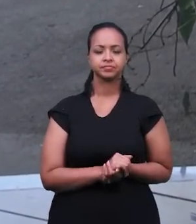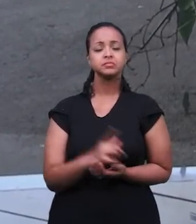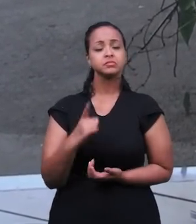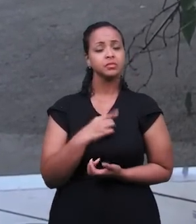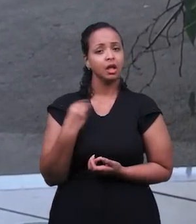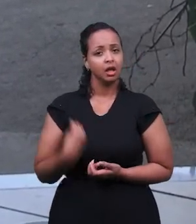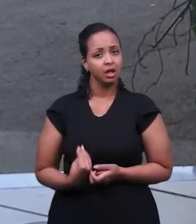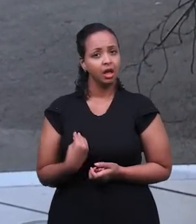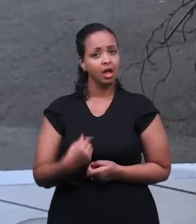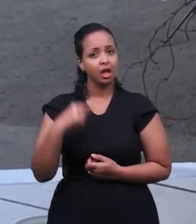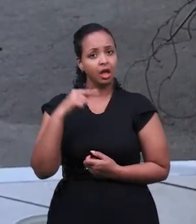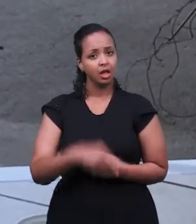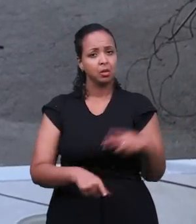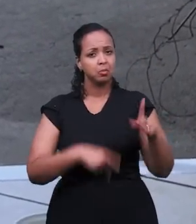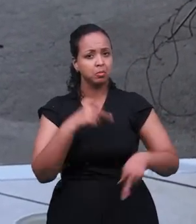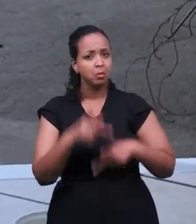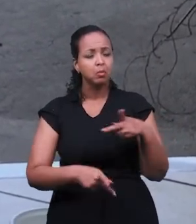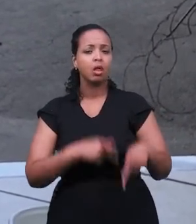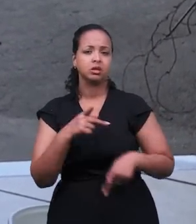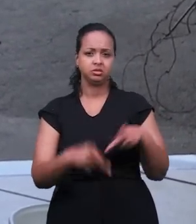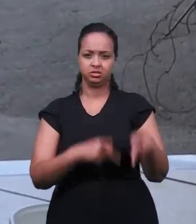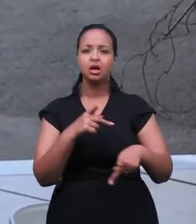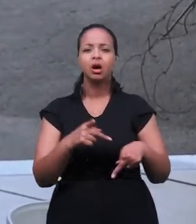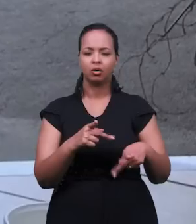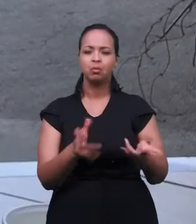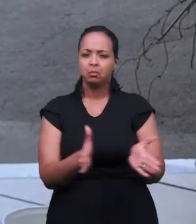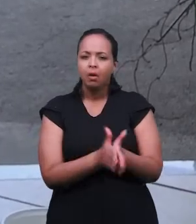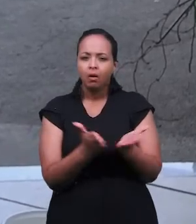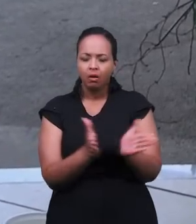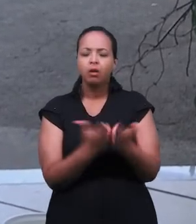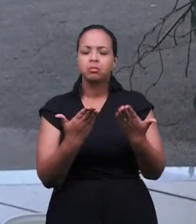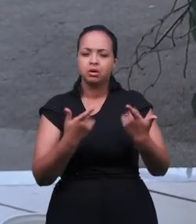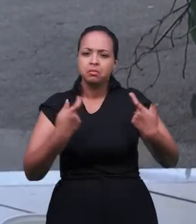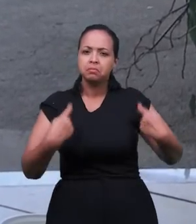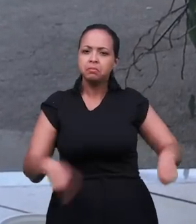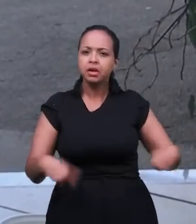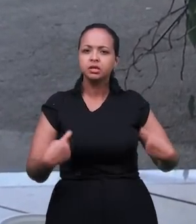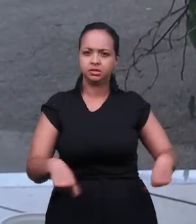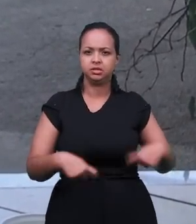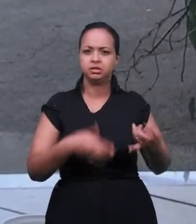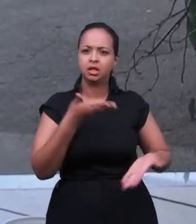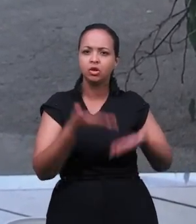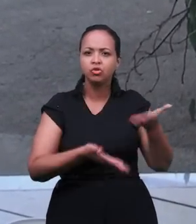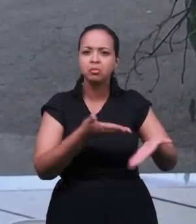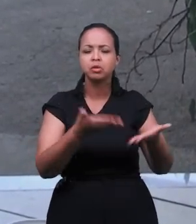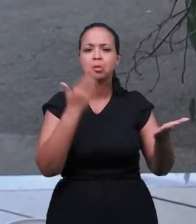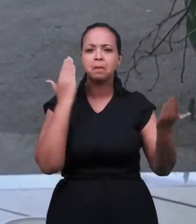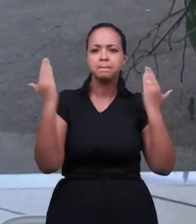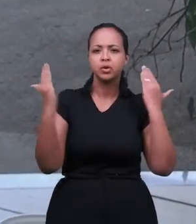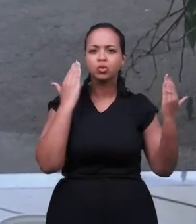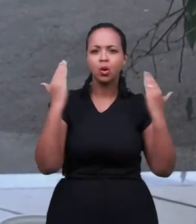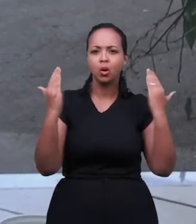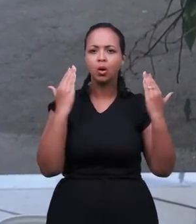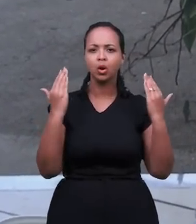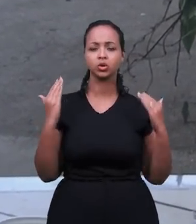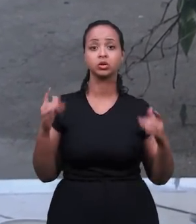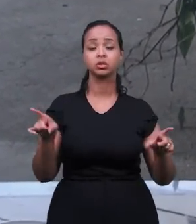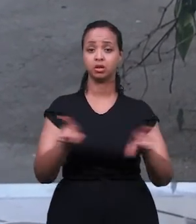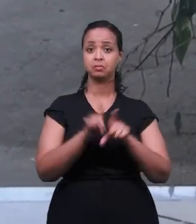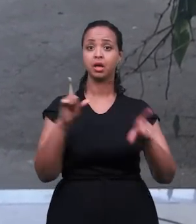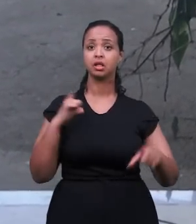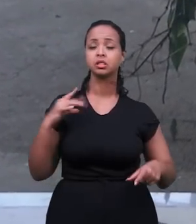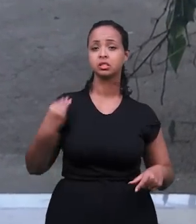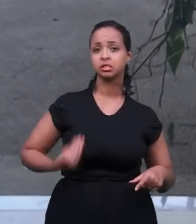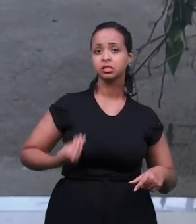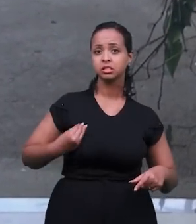Estamos atendendo aqui uma população carente, né? Uma população que precisa de atendimento psicológico, né?